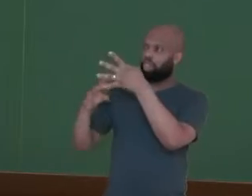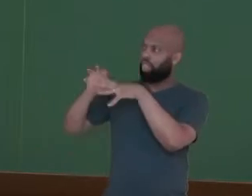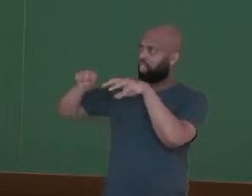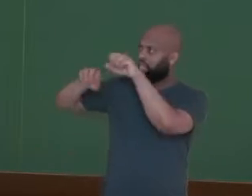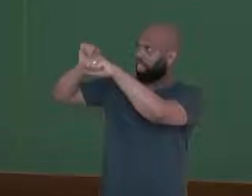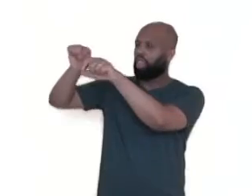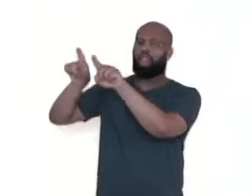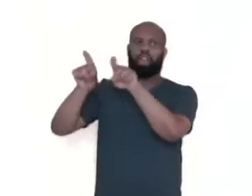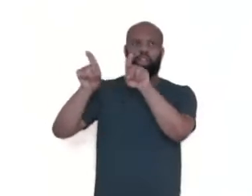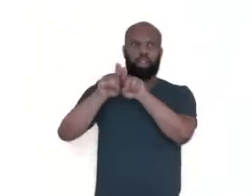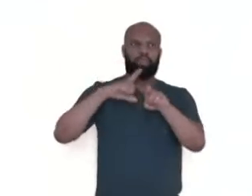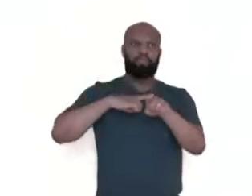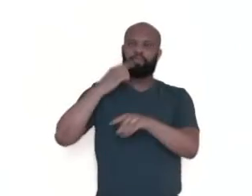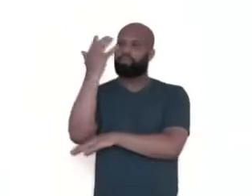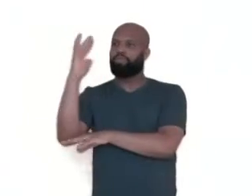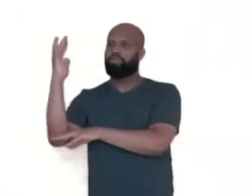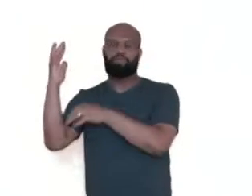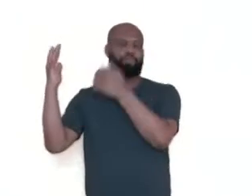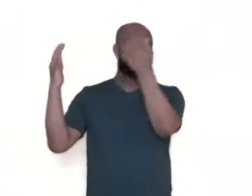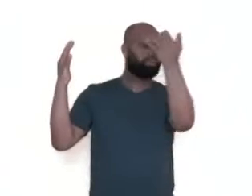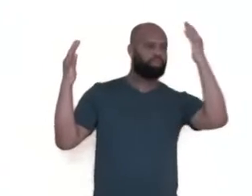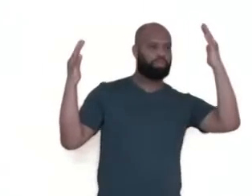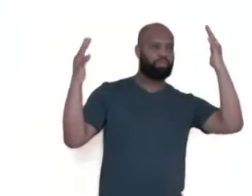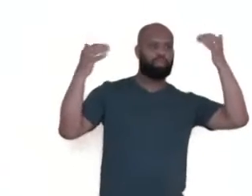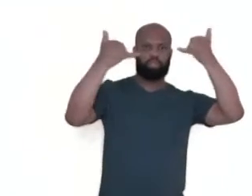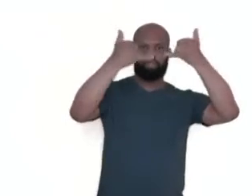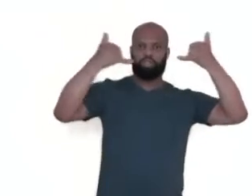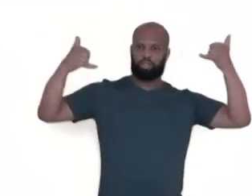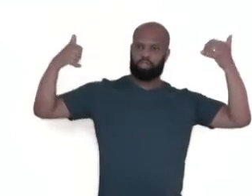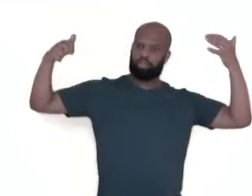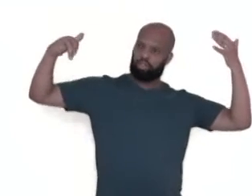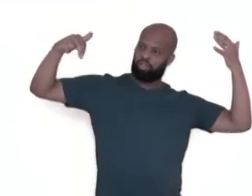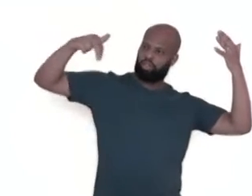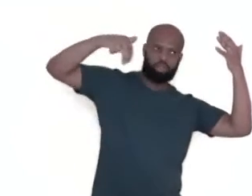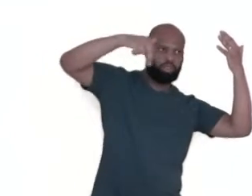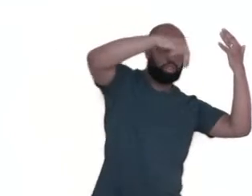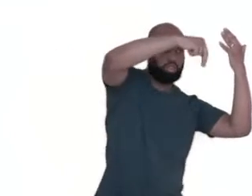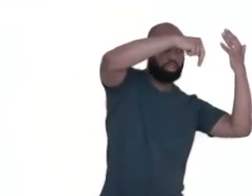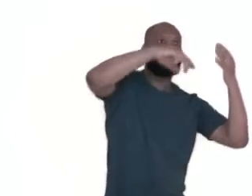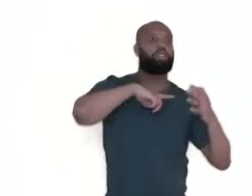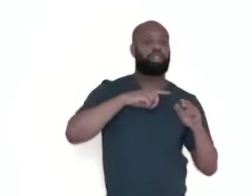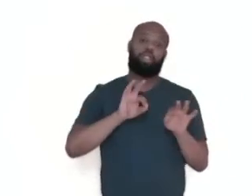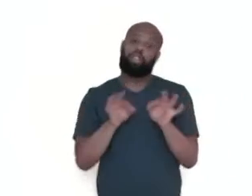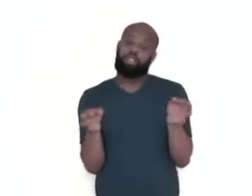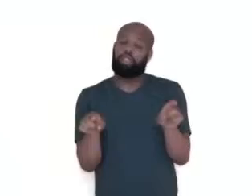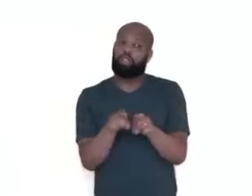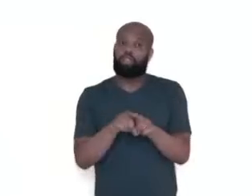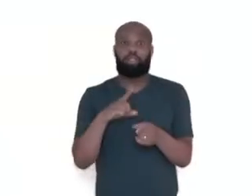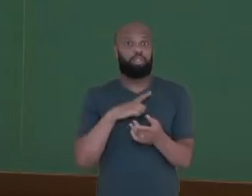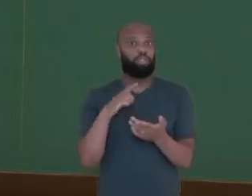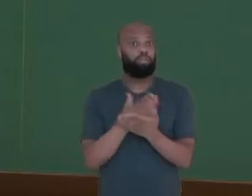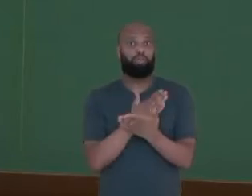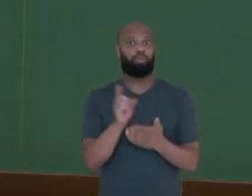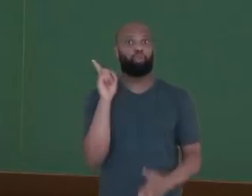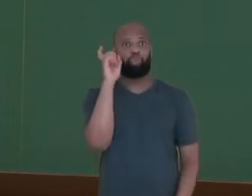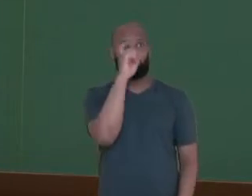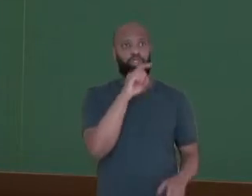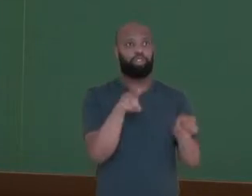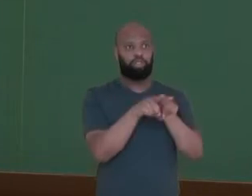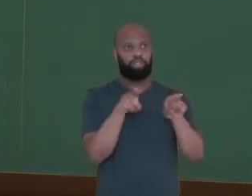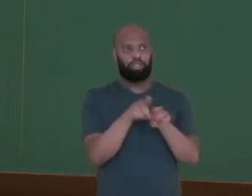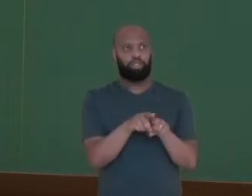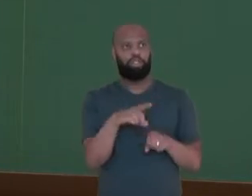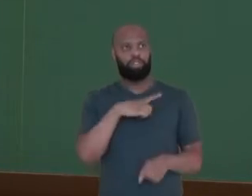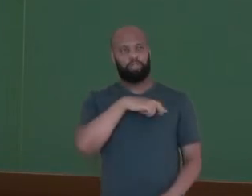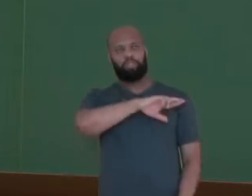aéreos de uma árvore à outra. E esses obstáculos, às vezes, podem ser dos mais simples aos mais difíceis. Então,